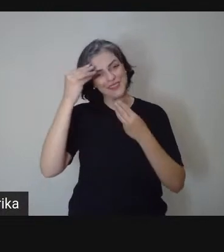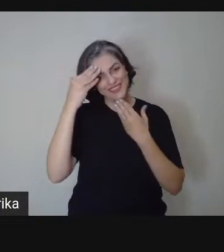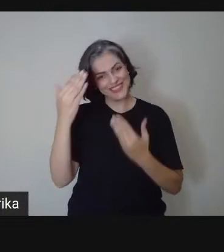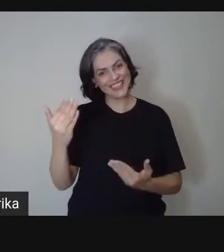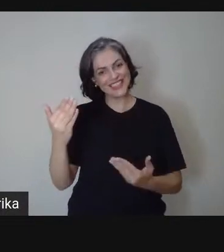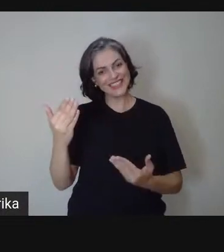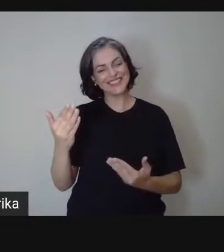muito